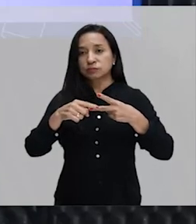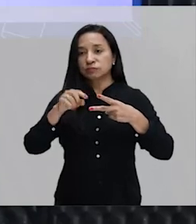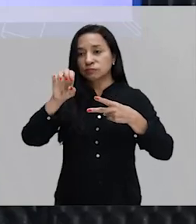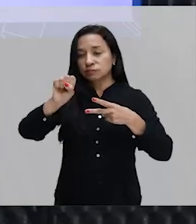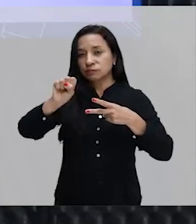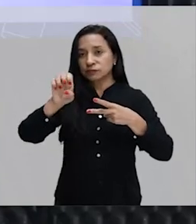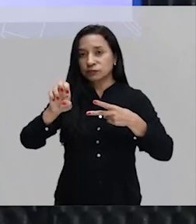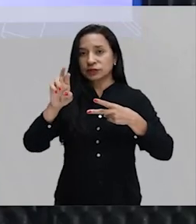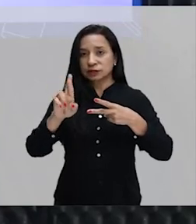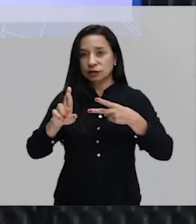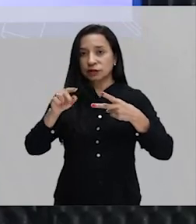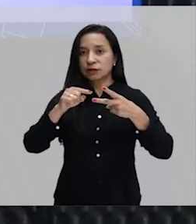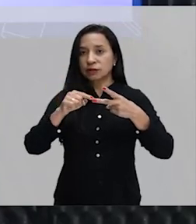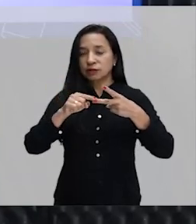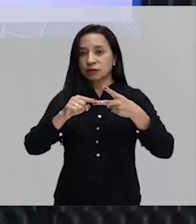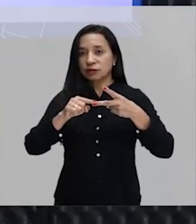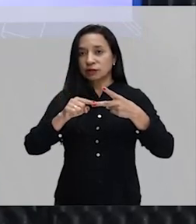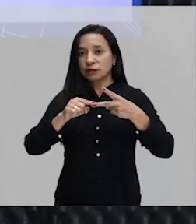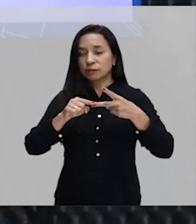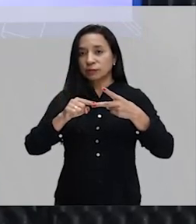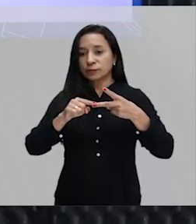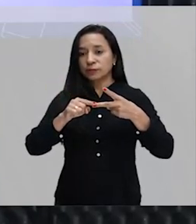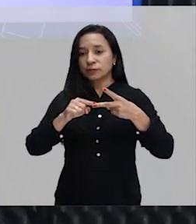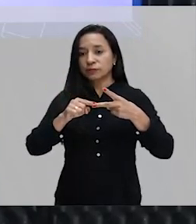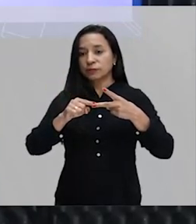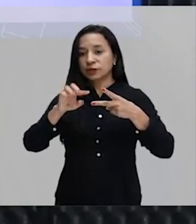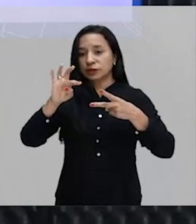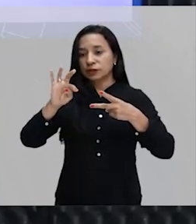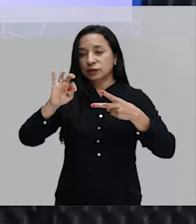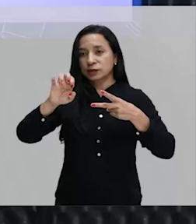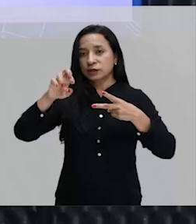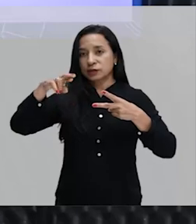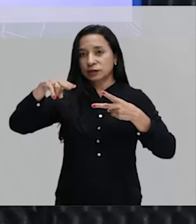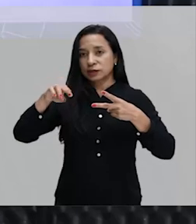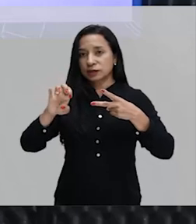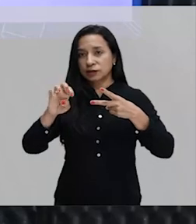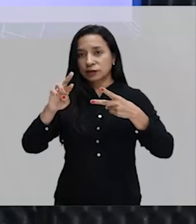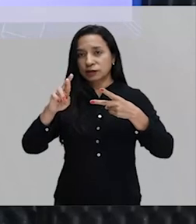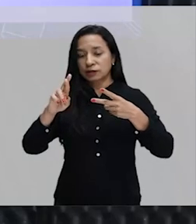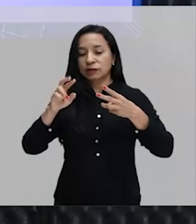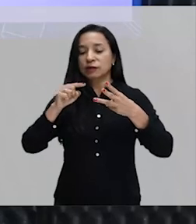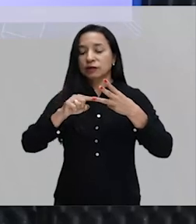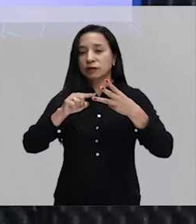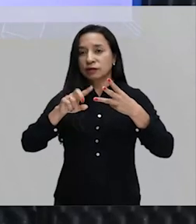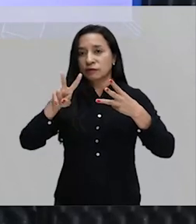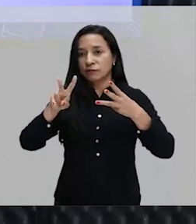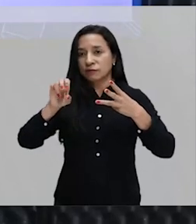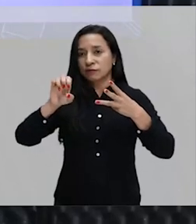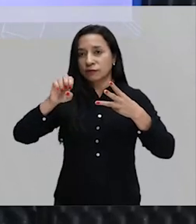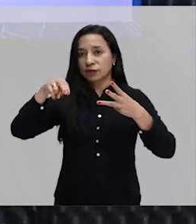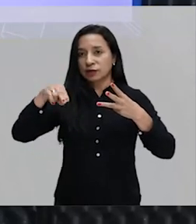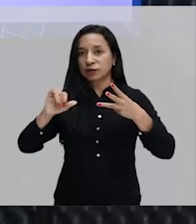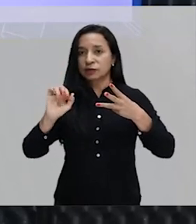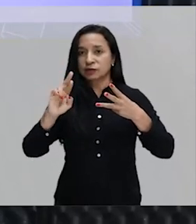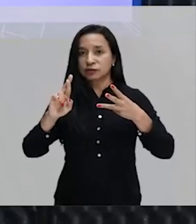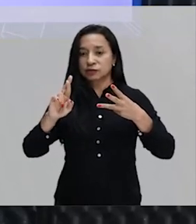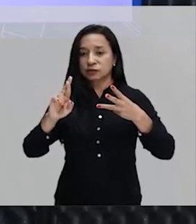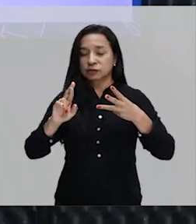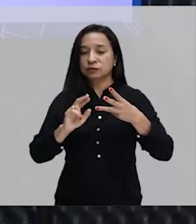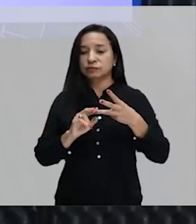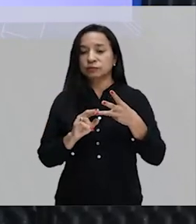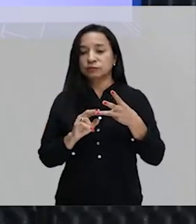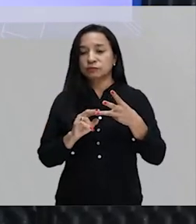que é o verbo que nós vamos aprender hoje, ir, venir, que é um outro verbo que nós vamos estudar hoje também, estudiar,